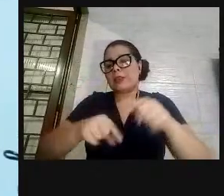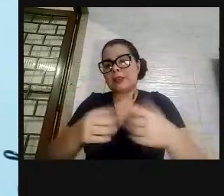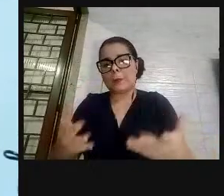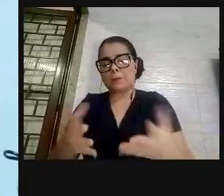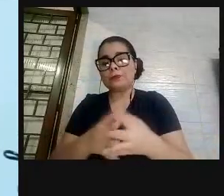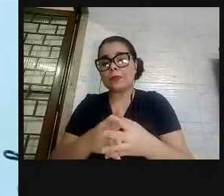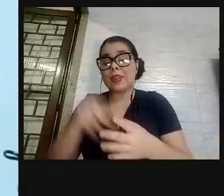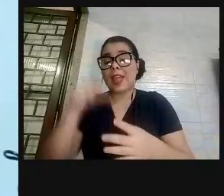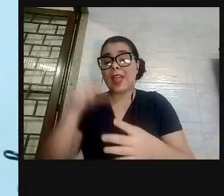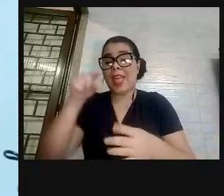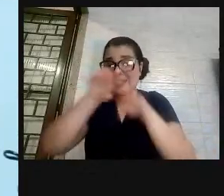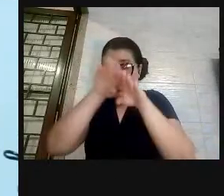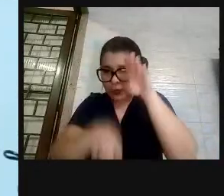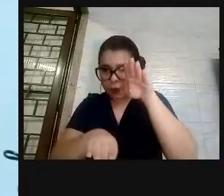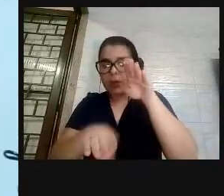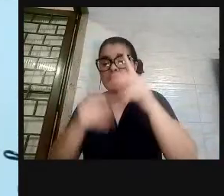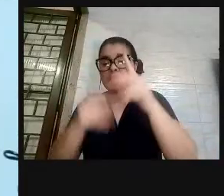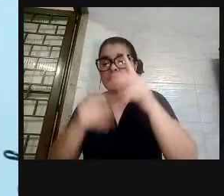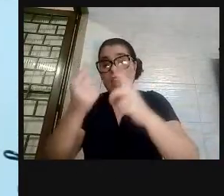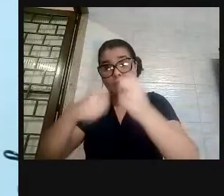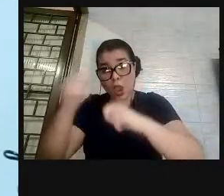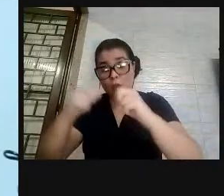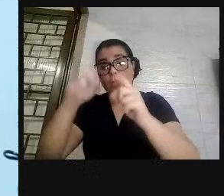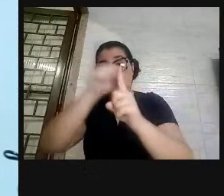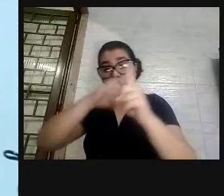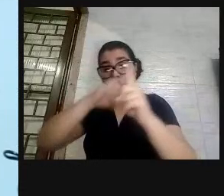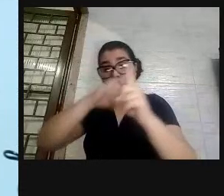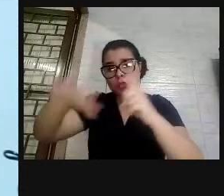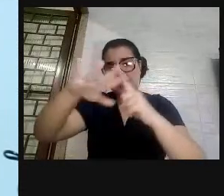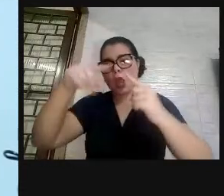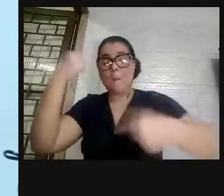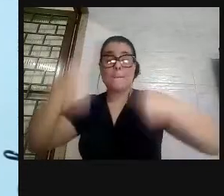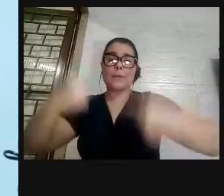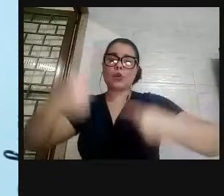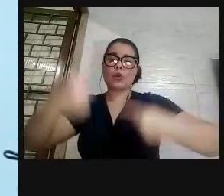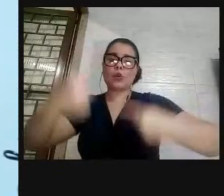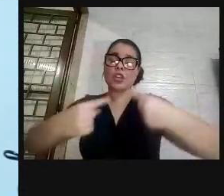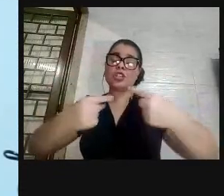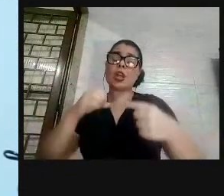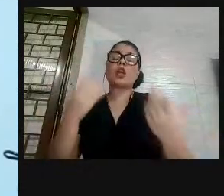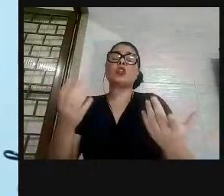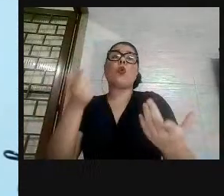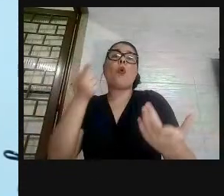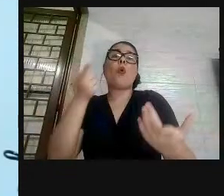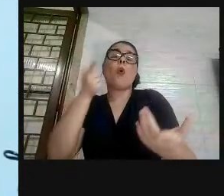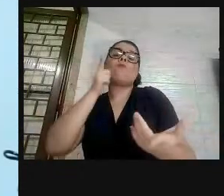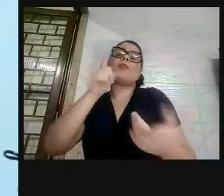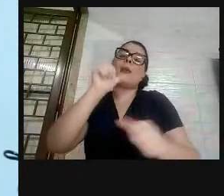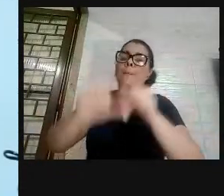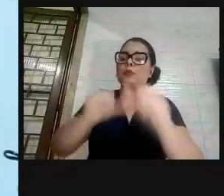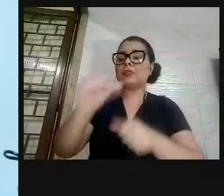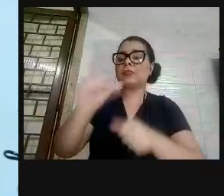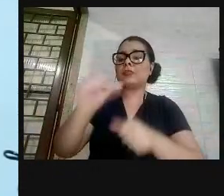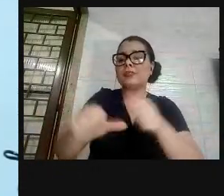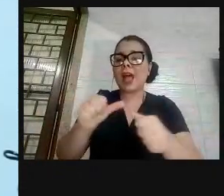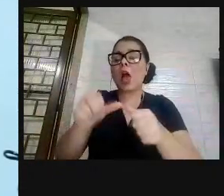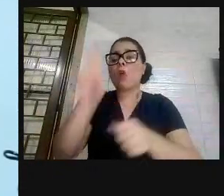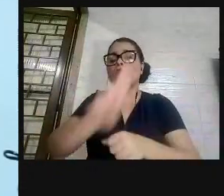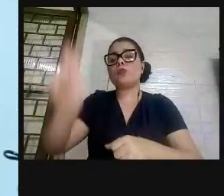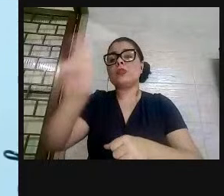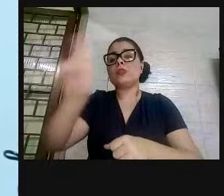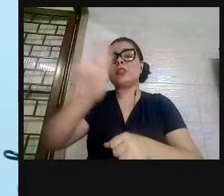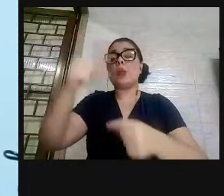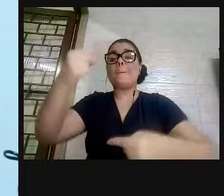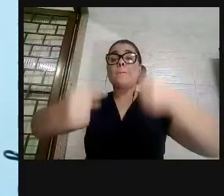Essa desigualdade econômica, social e política, só pode ser alterada com políticas públicas. Portanto, disputar o Estado,